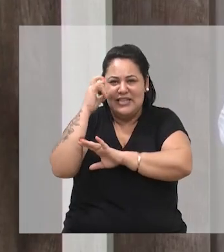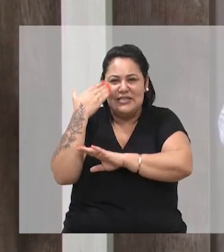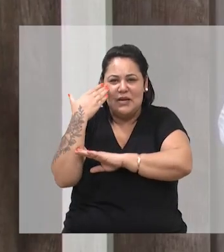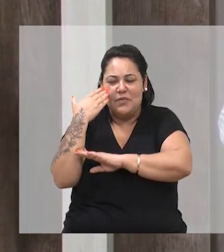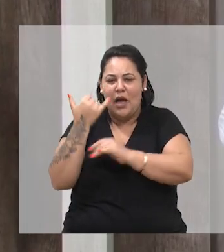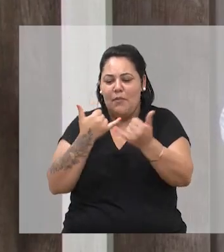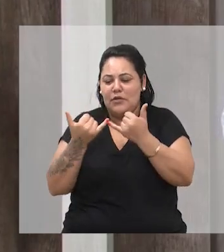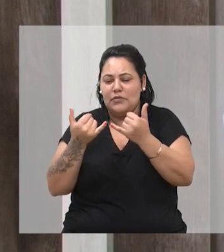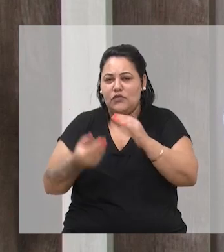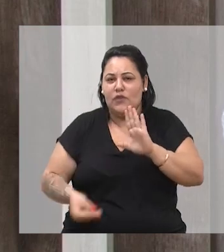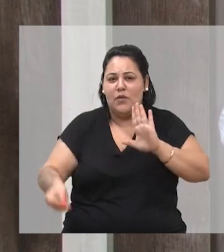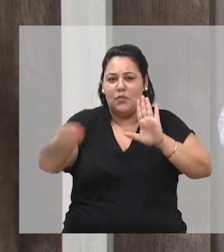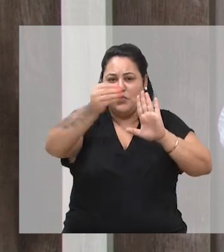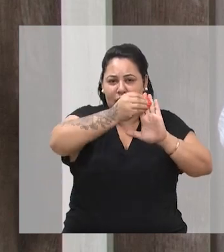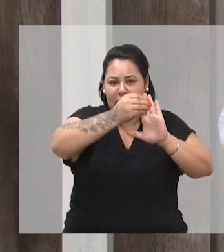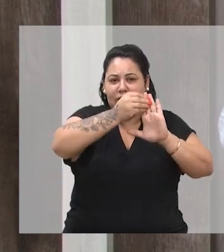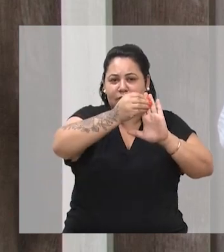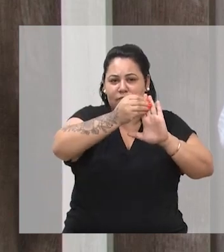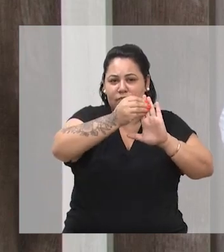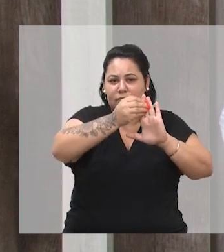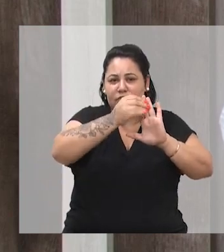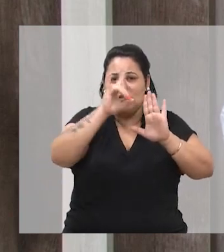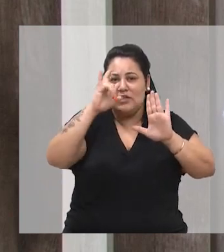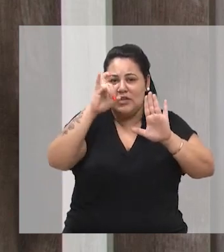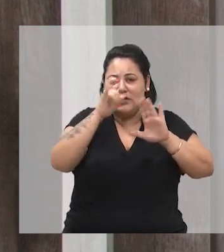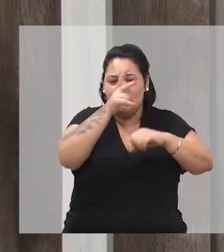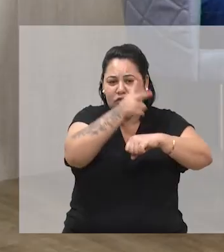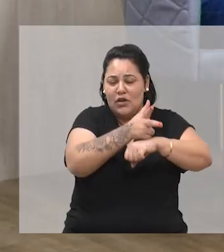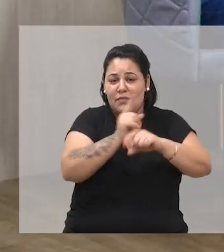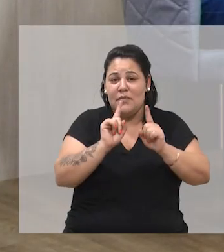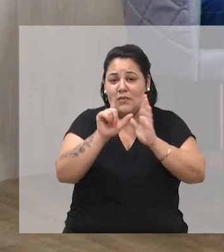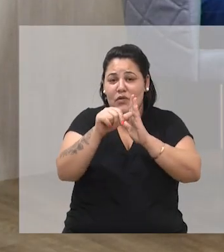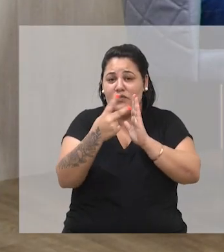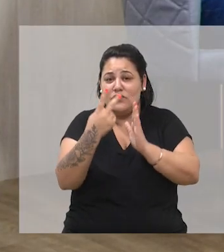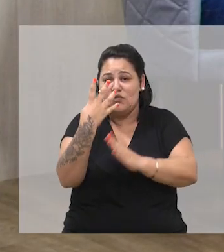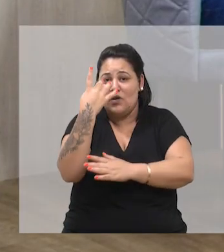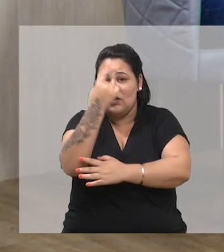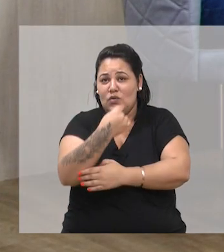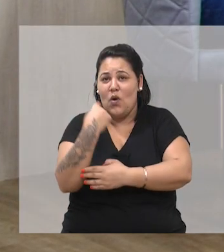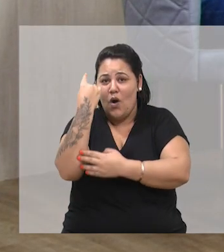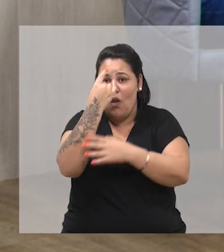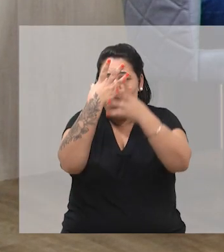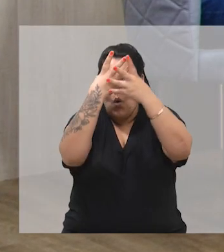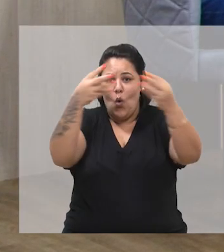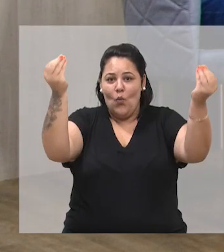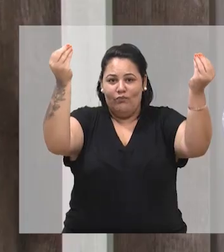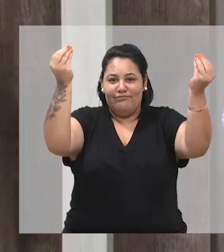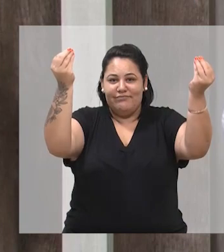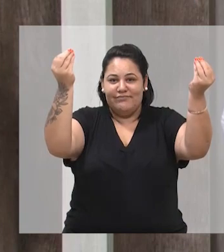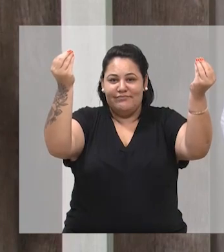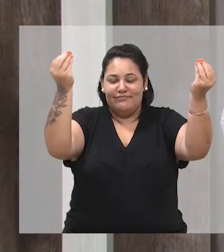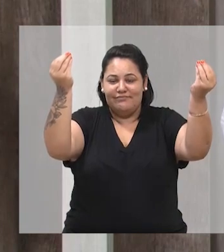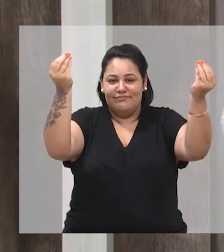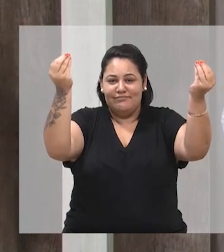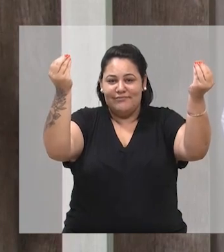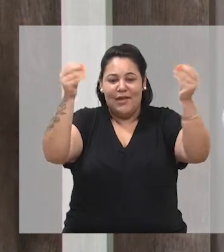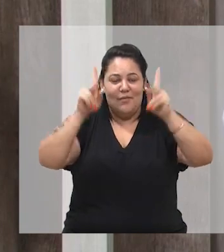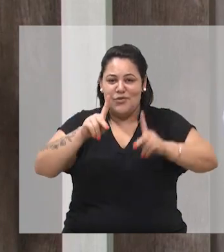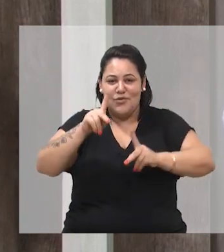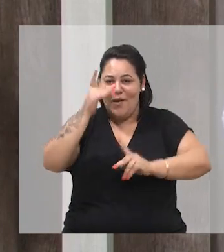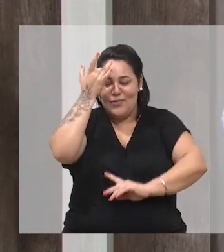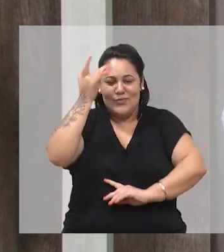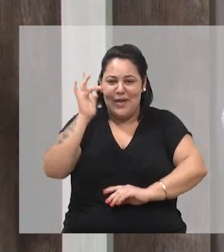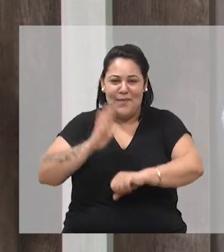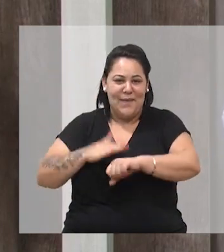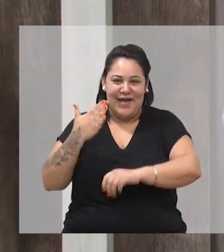aquelas, ah, vou fazer uma provocação aqui, nos livros de poesia, geralmente tu colocas lá uma dedicatória